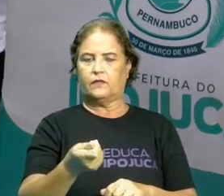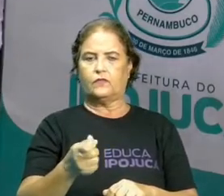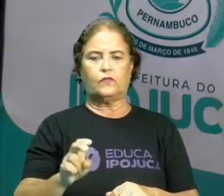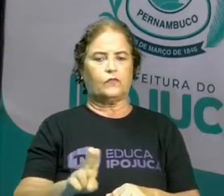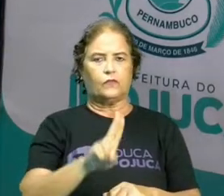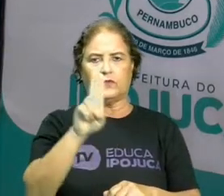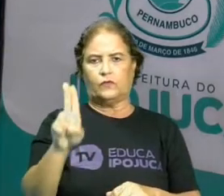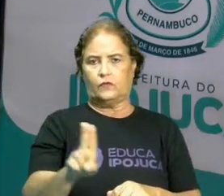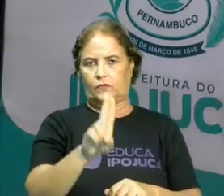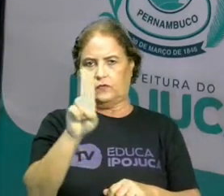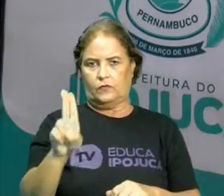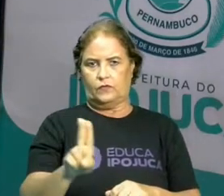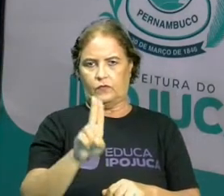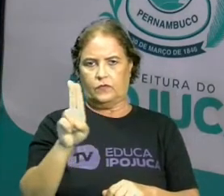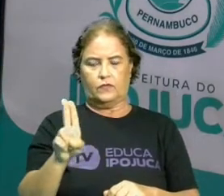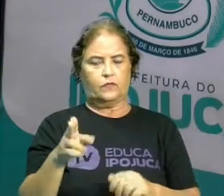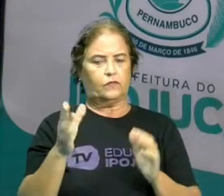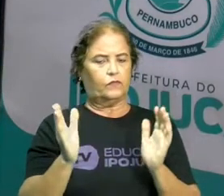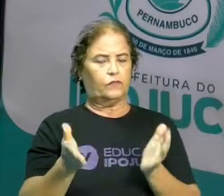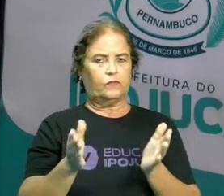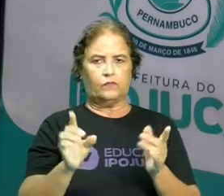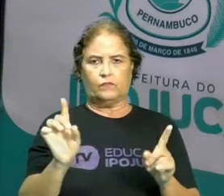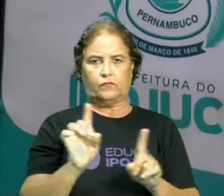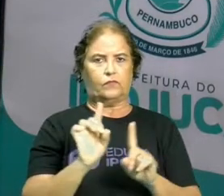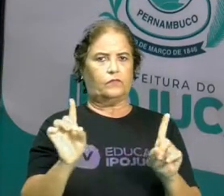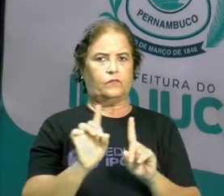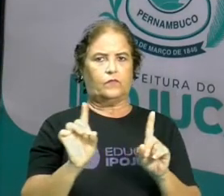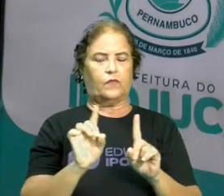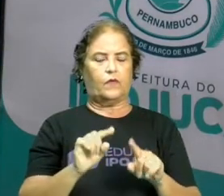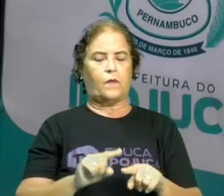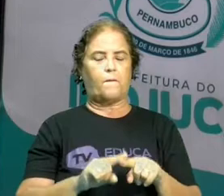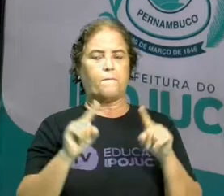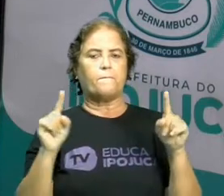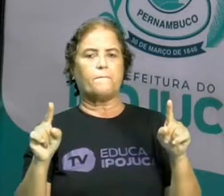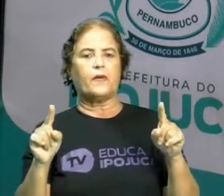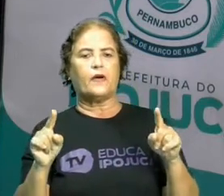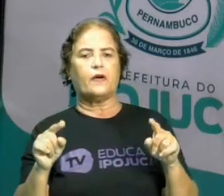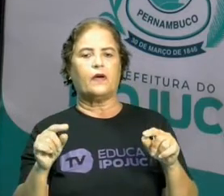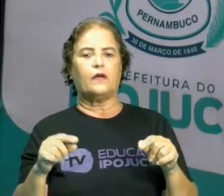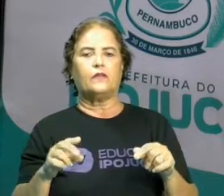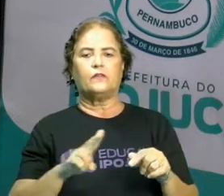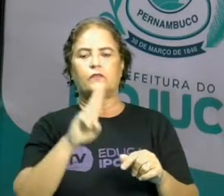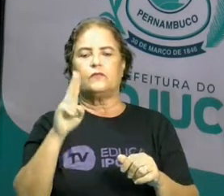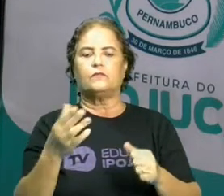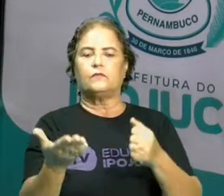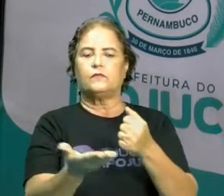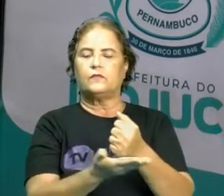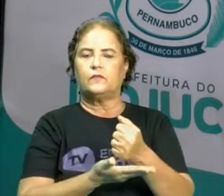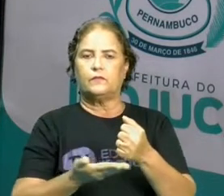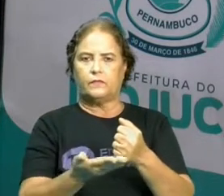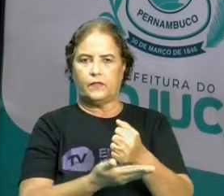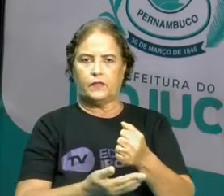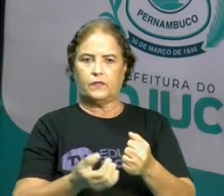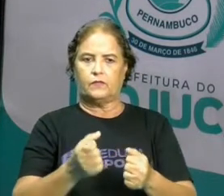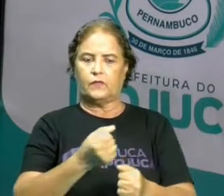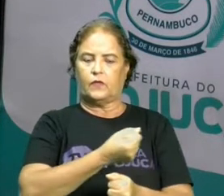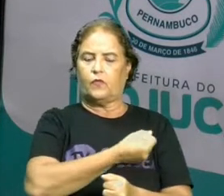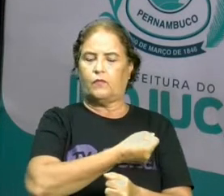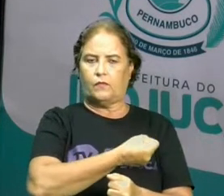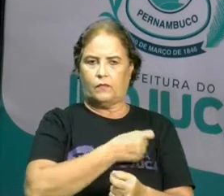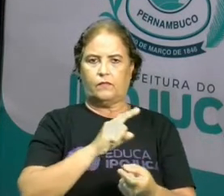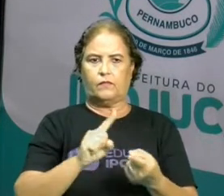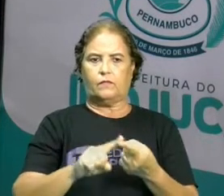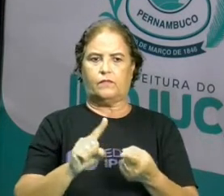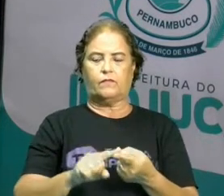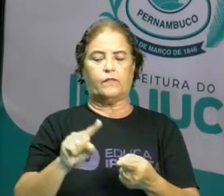utilizamos hoje em dia, mas ele serve de base para alguns outros sistemas de numeração também. Um outro